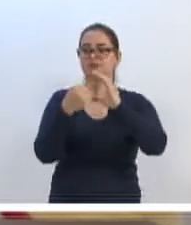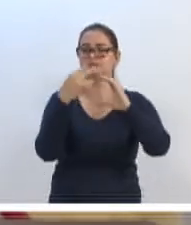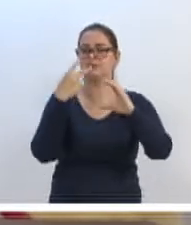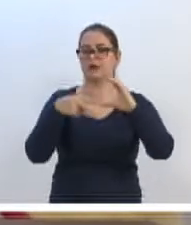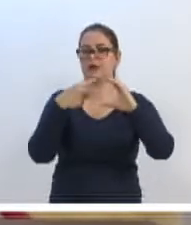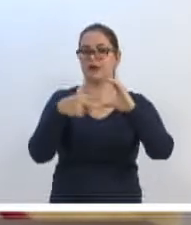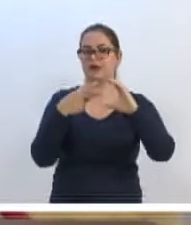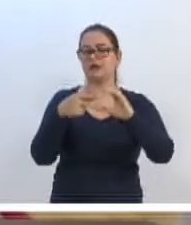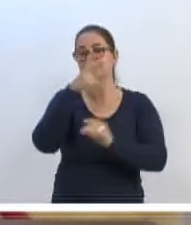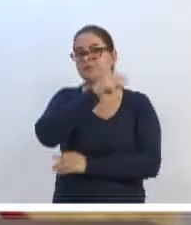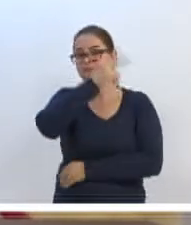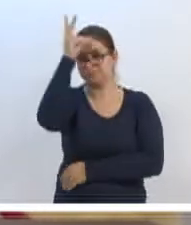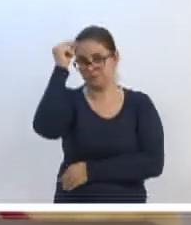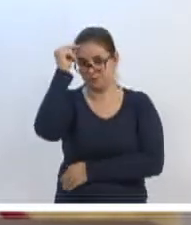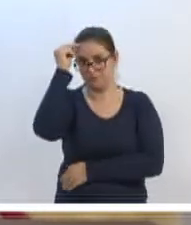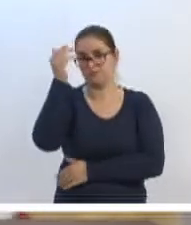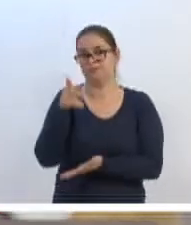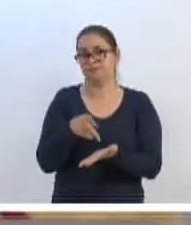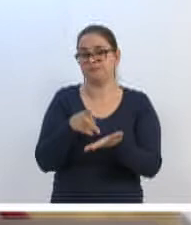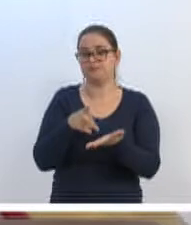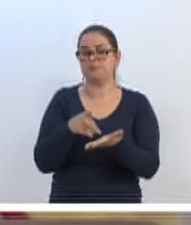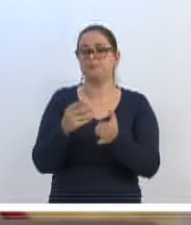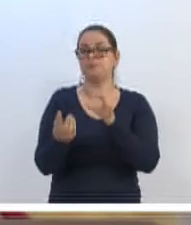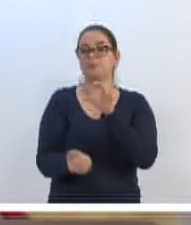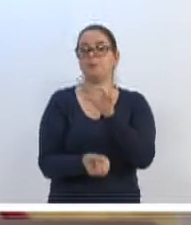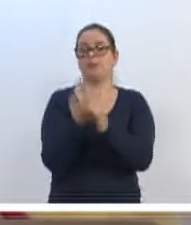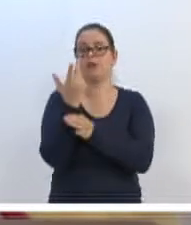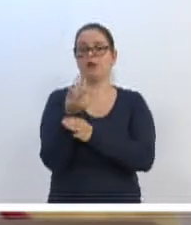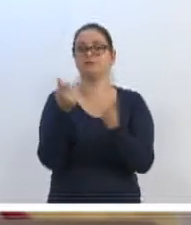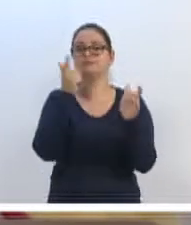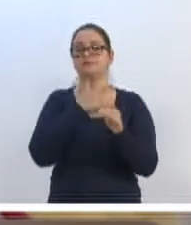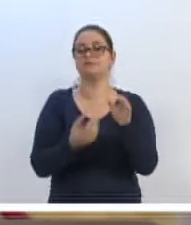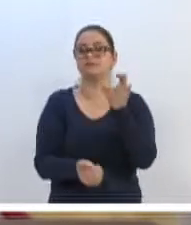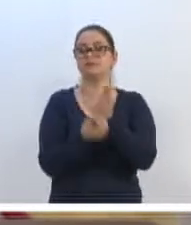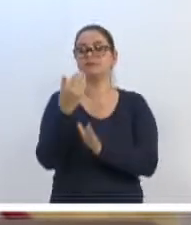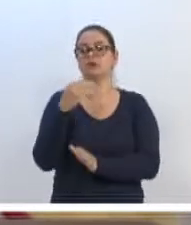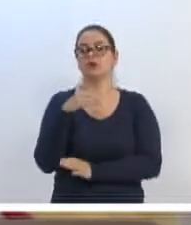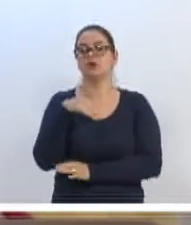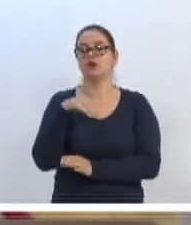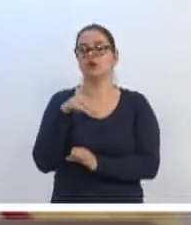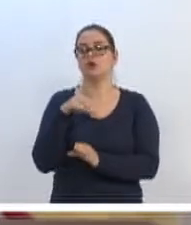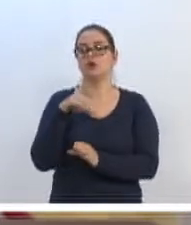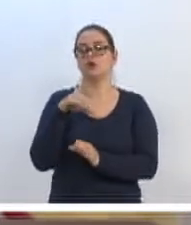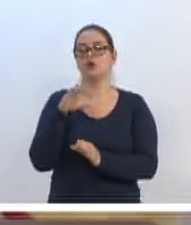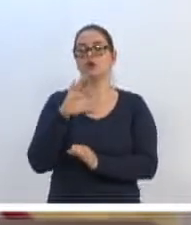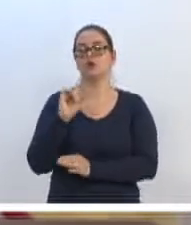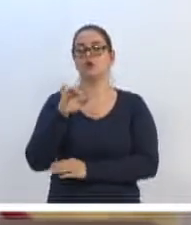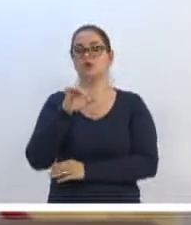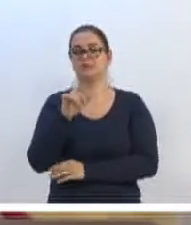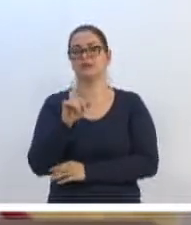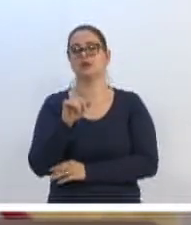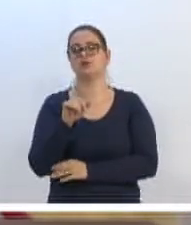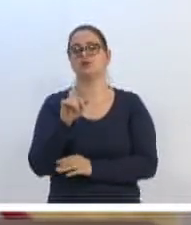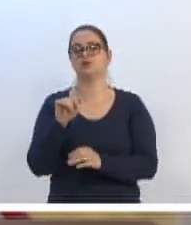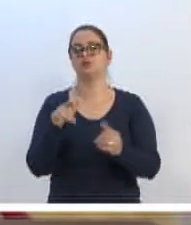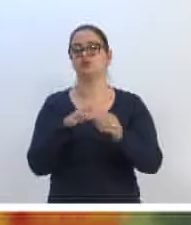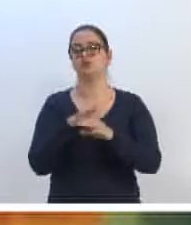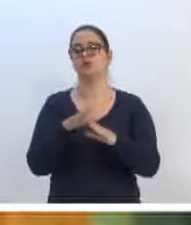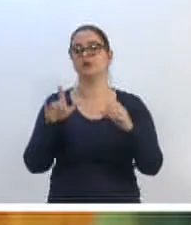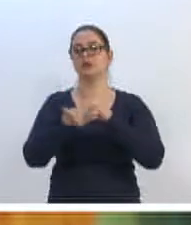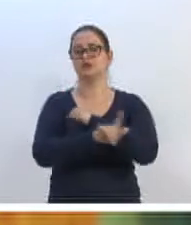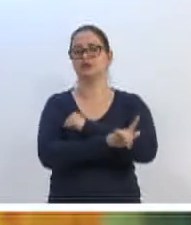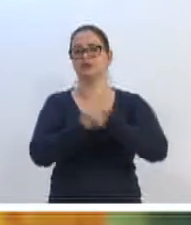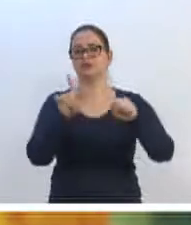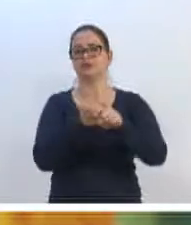ao Executivo, na verdade, para que a gente possa criar o Conselho do Distrito do Grande Garcia e o Fundo